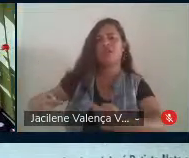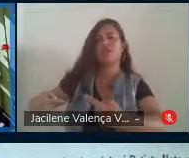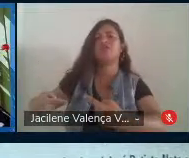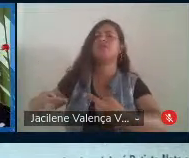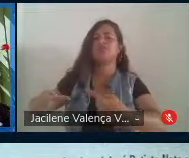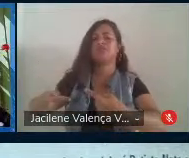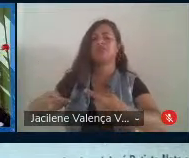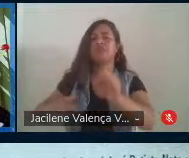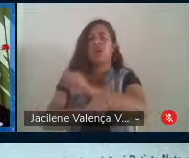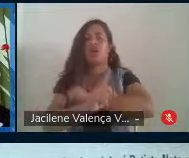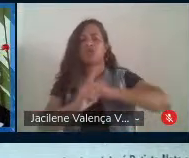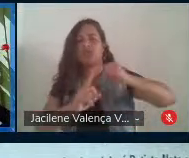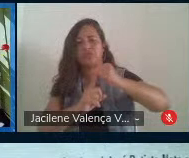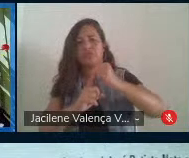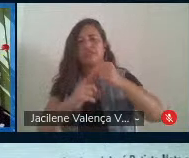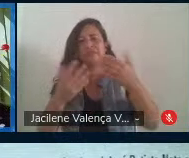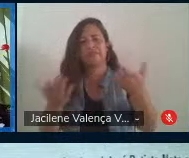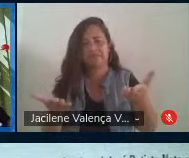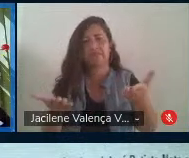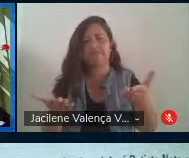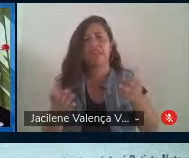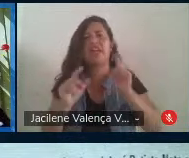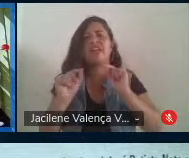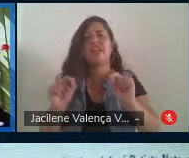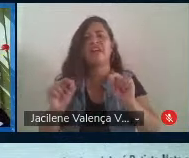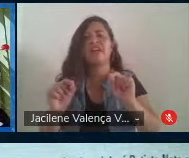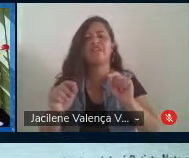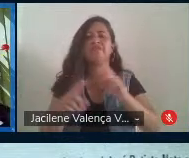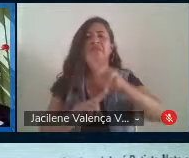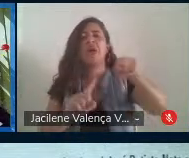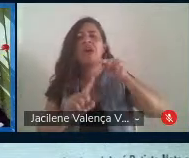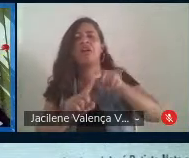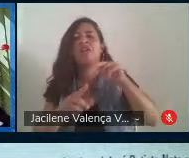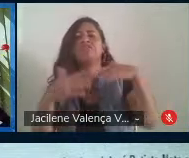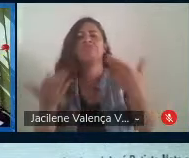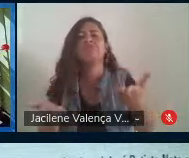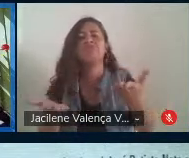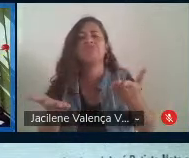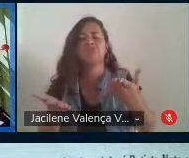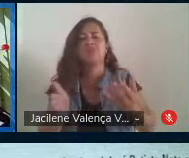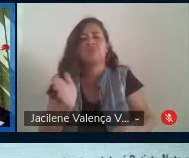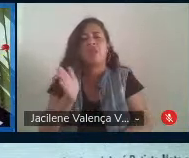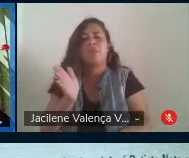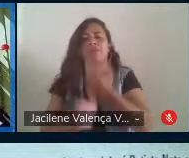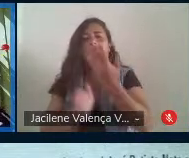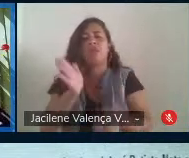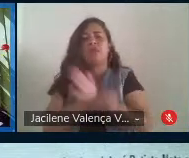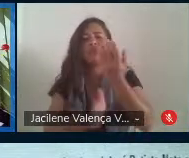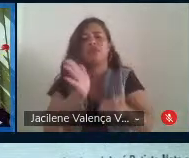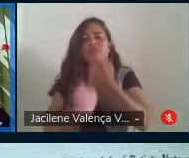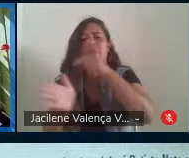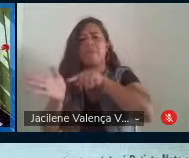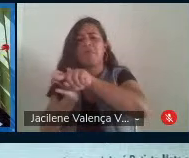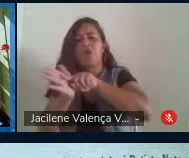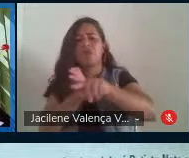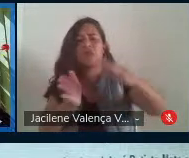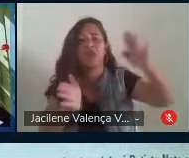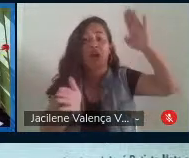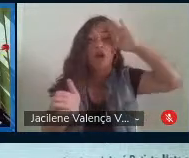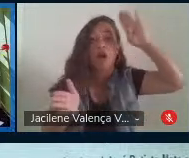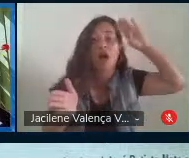Para quem ou com que finalidades são produzidas as grandes pesquisas acadêmicas?